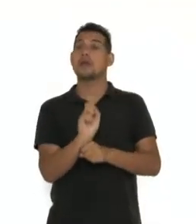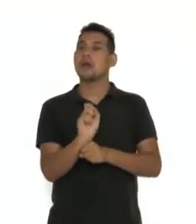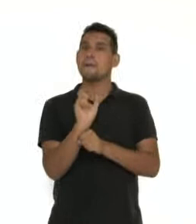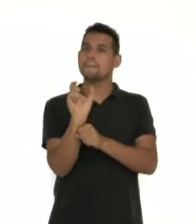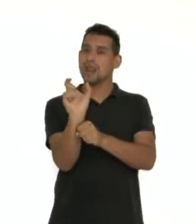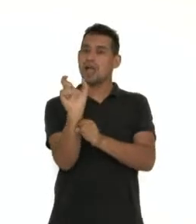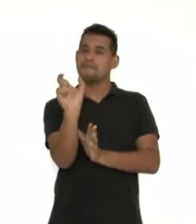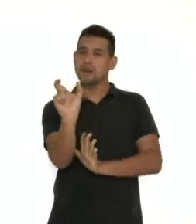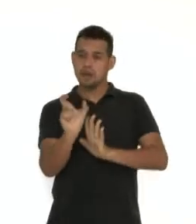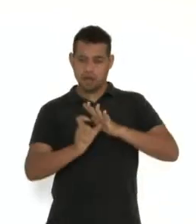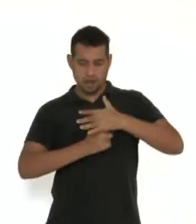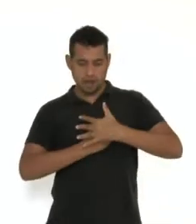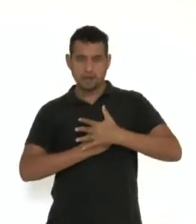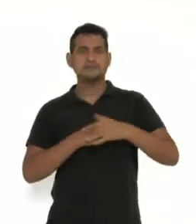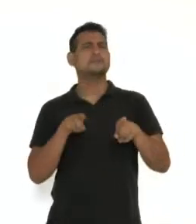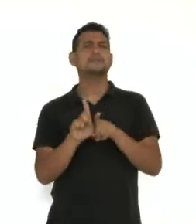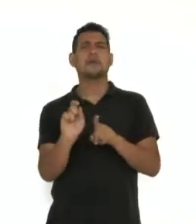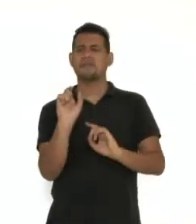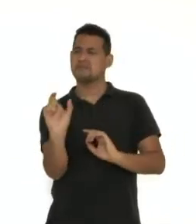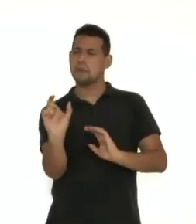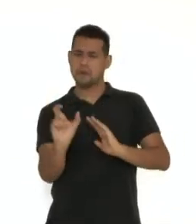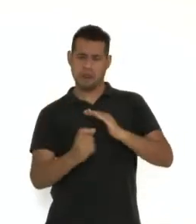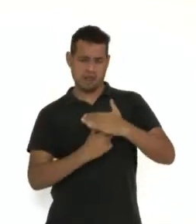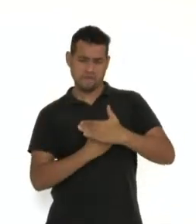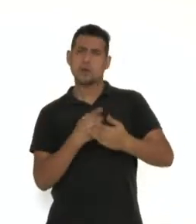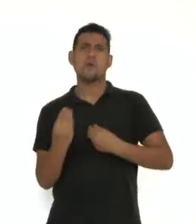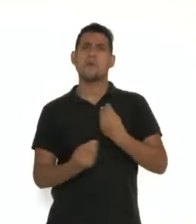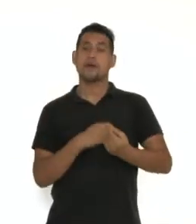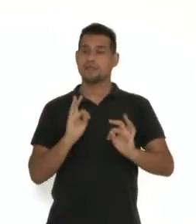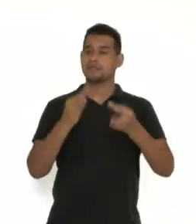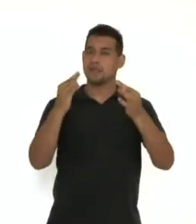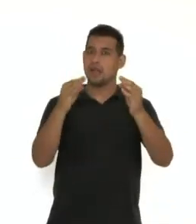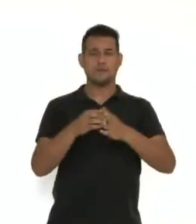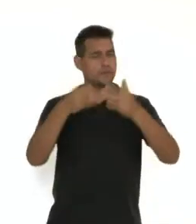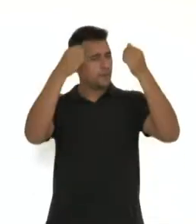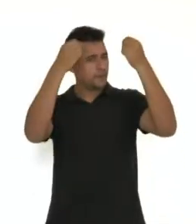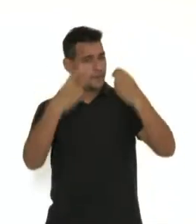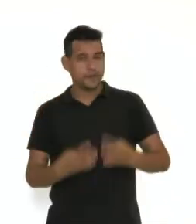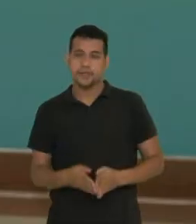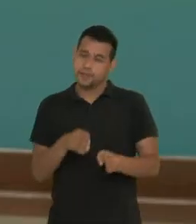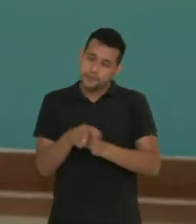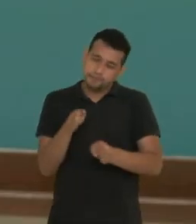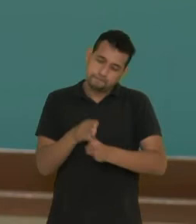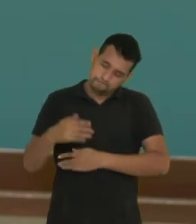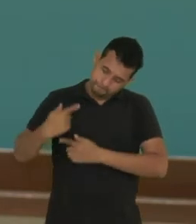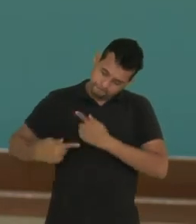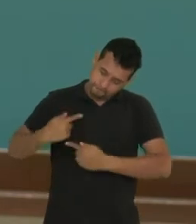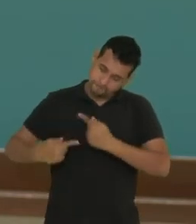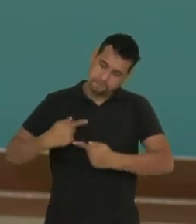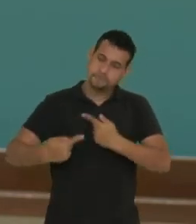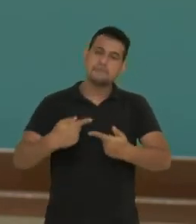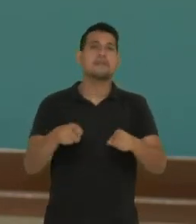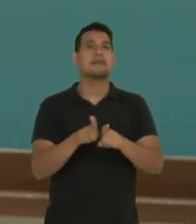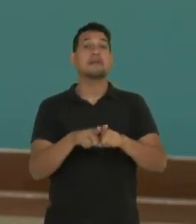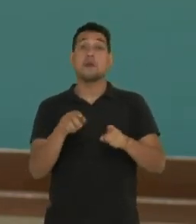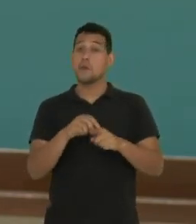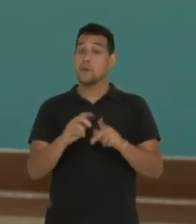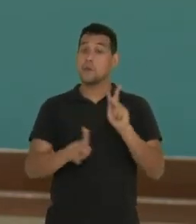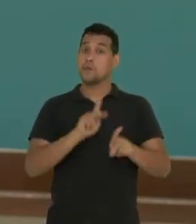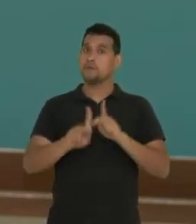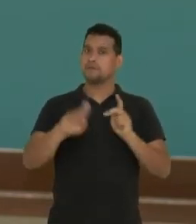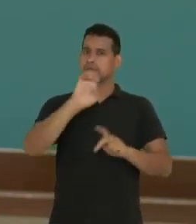responsáveis por transmitir os mitos, as técnicas e as tradições de geração em geração. Inclusive, os europeus